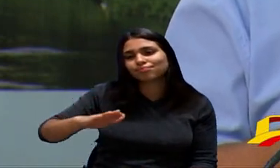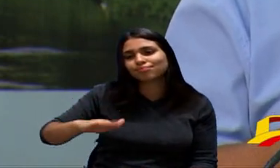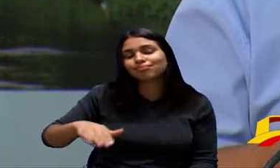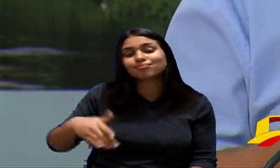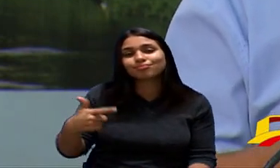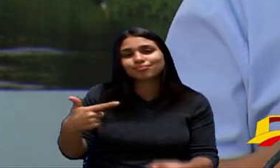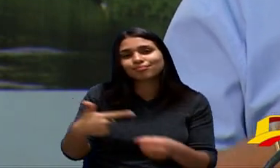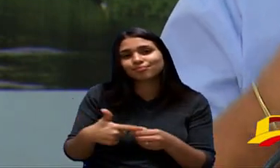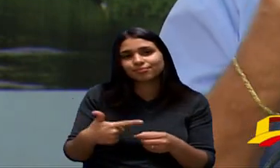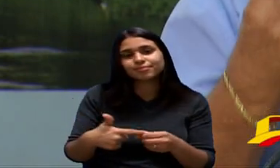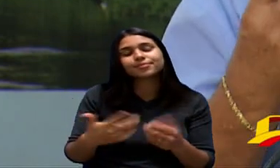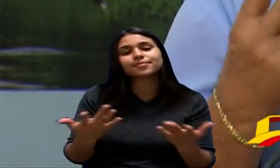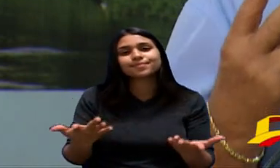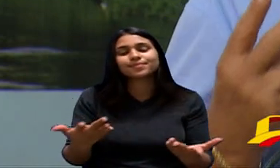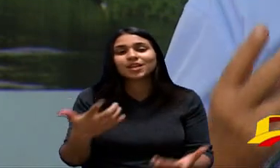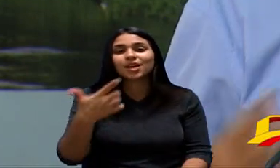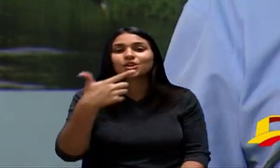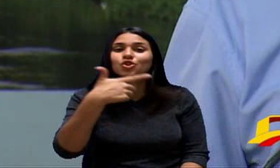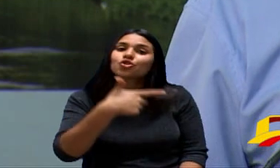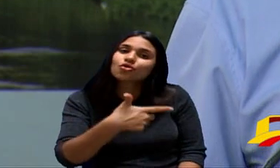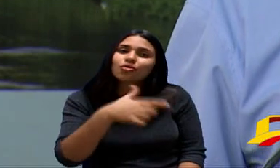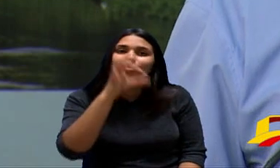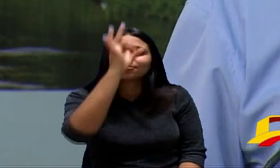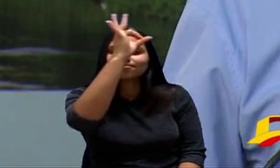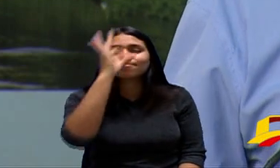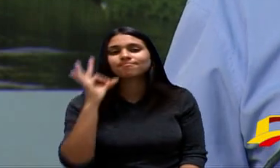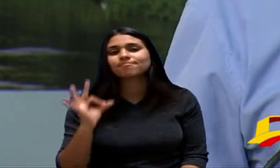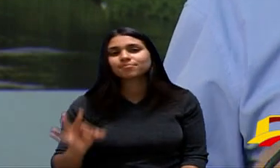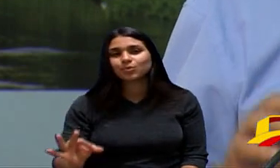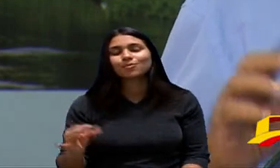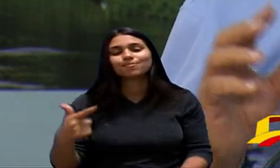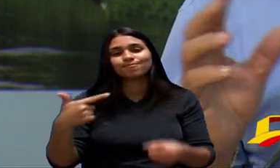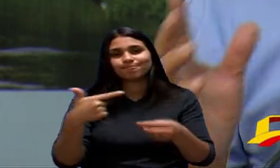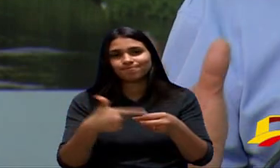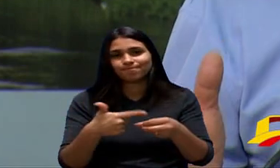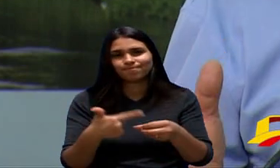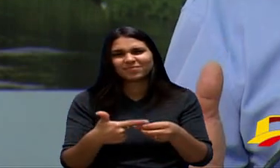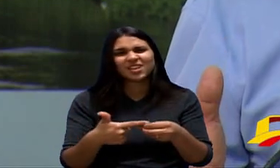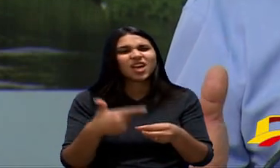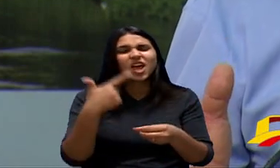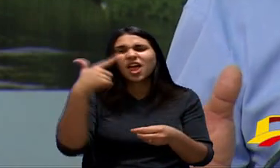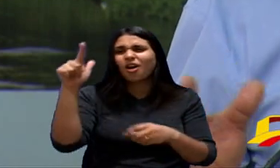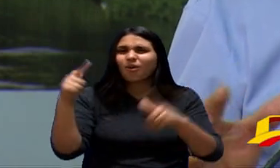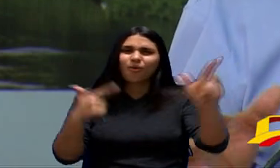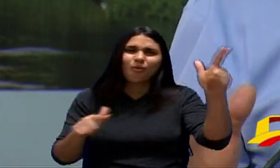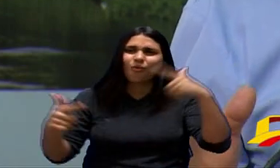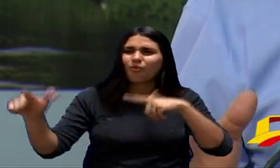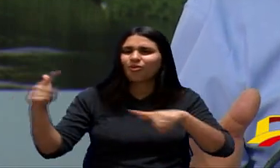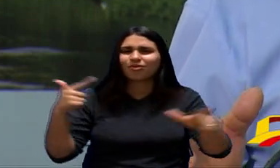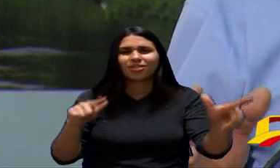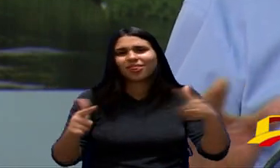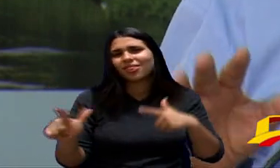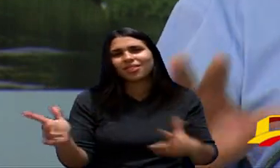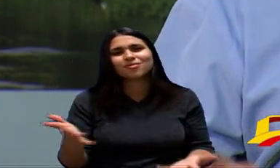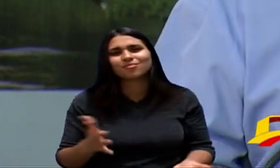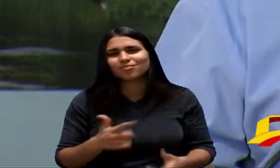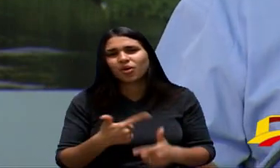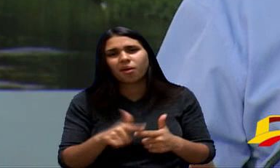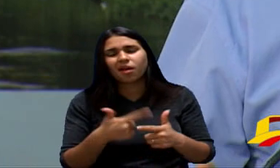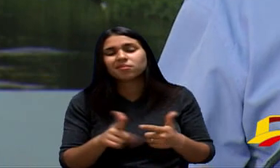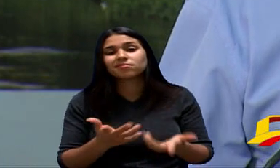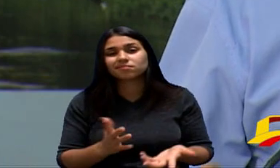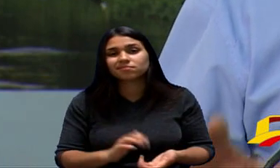Representam Aproximadamente 2% Do Preço Do Combustível São Outros Viés Do Setor Que